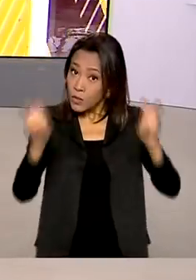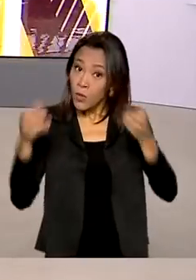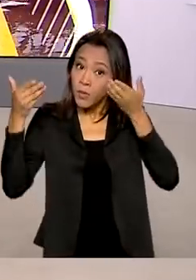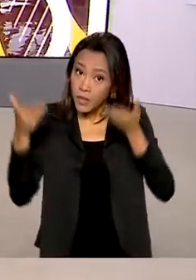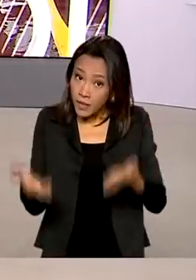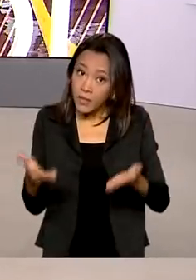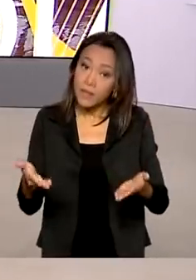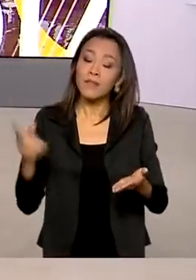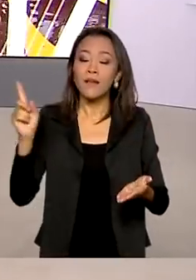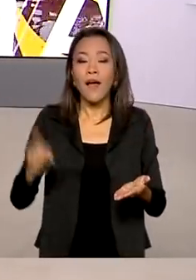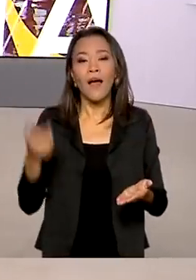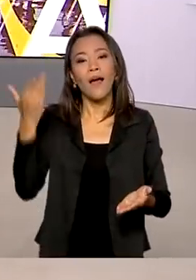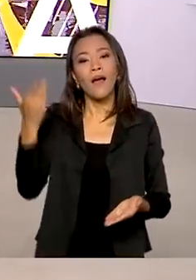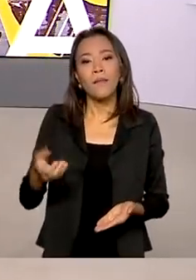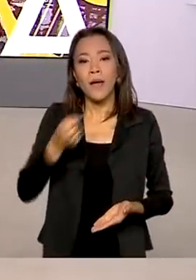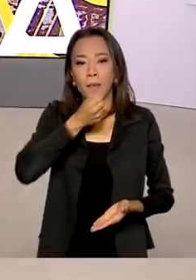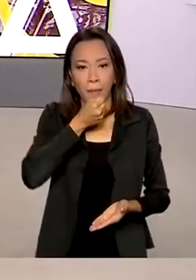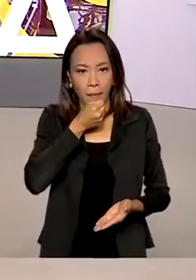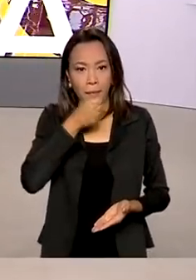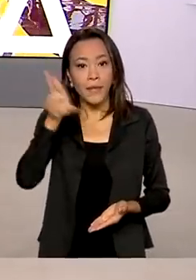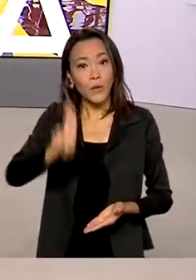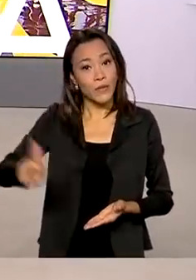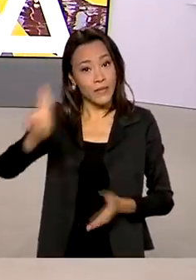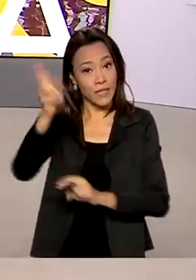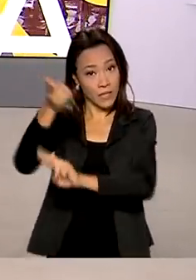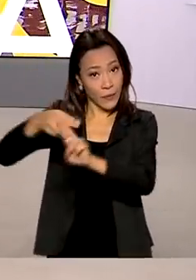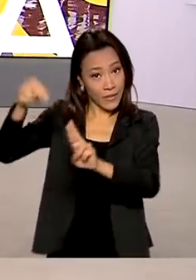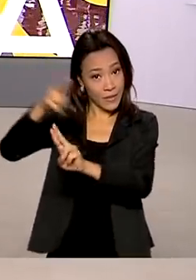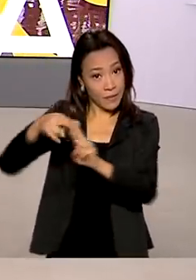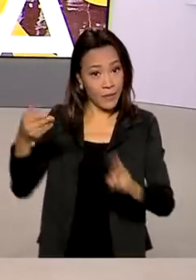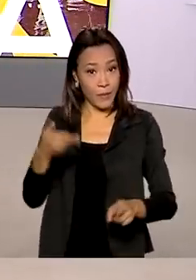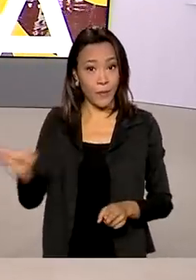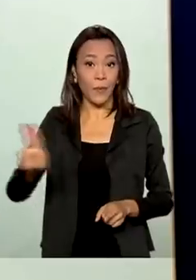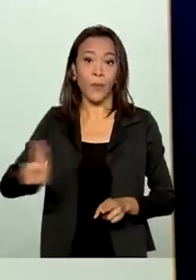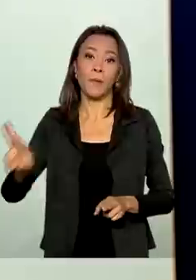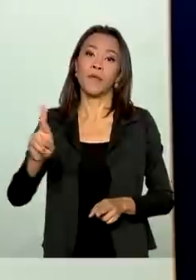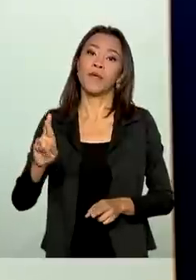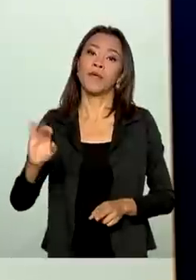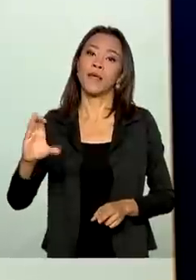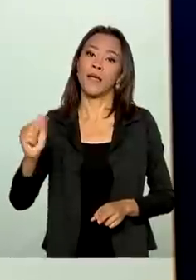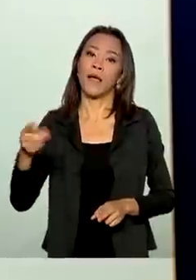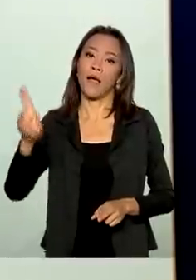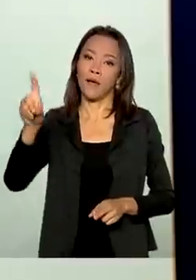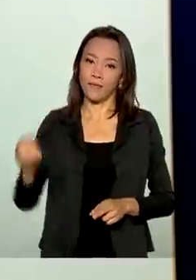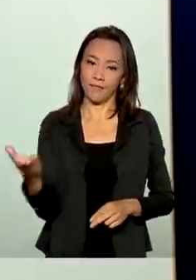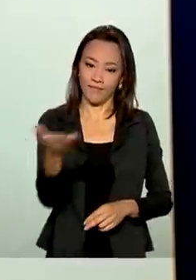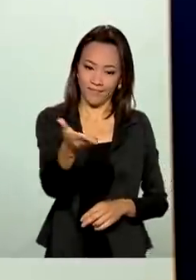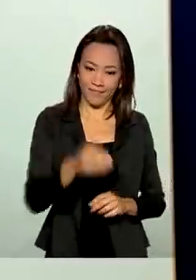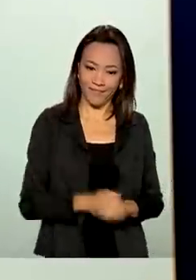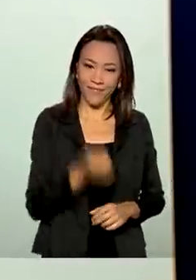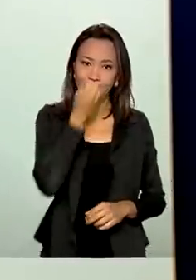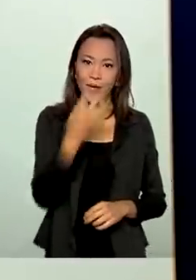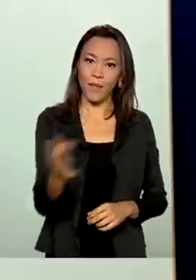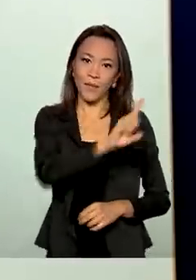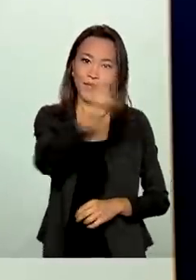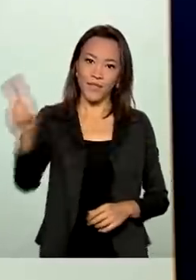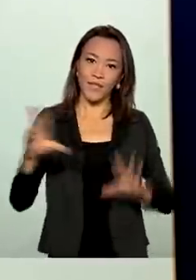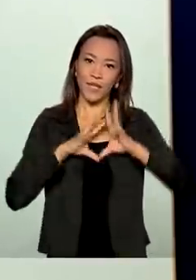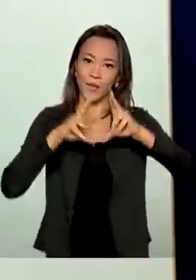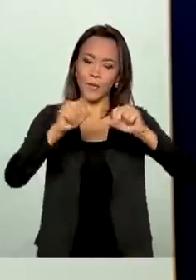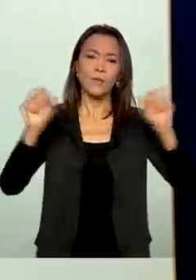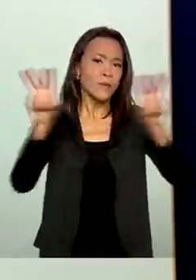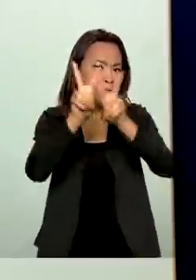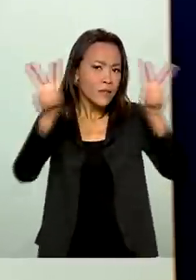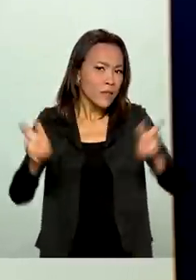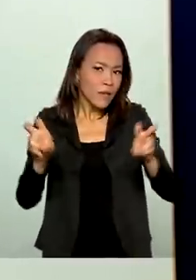nosso comentarista, o cientista político da Universidade de Brasília, Ricardo Caldas. Bom dia, bom dia a todos. O nosso tema de